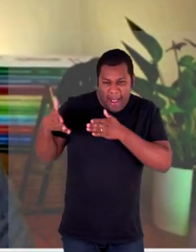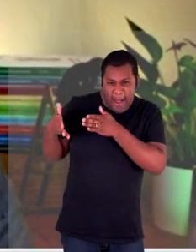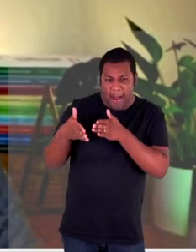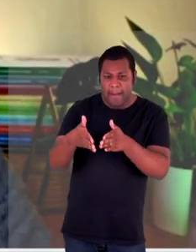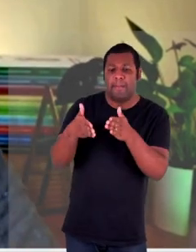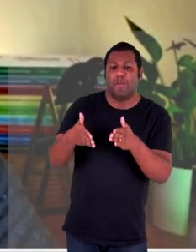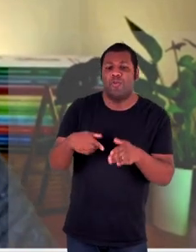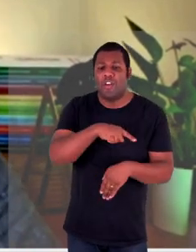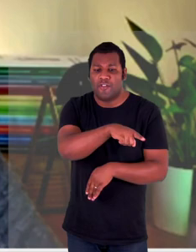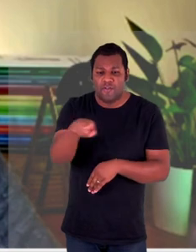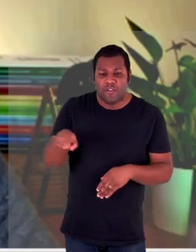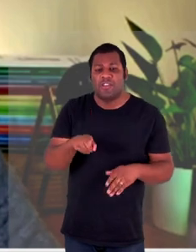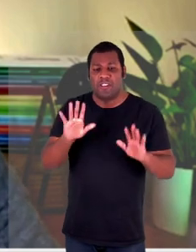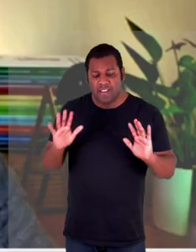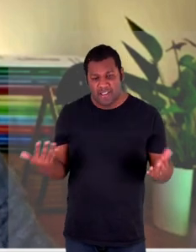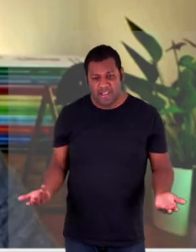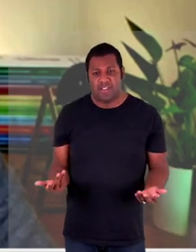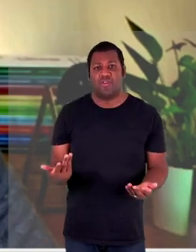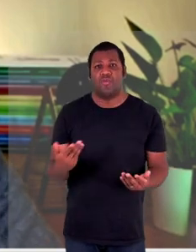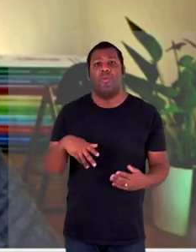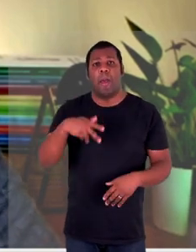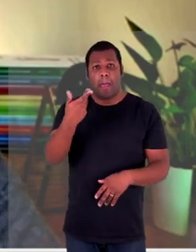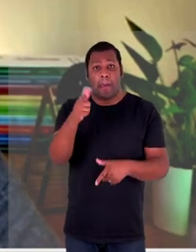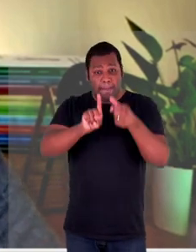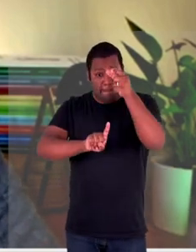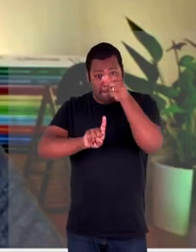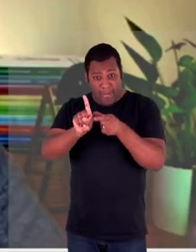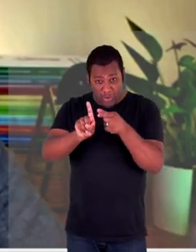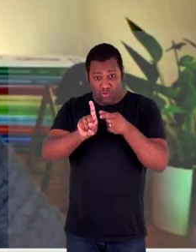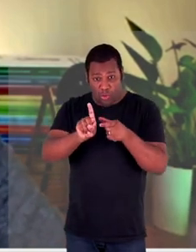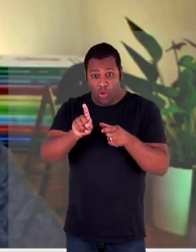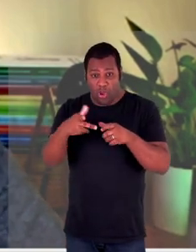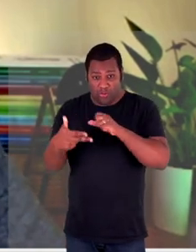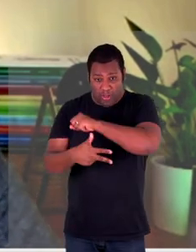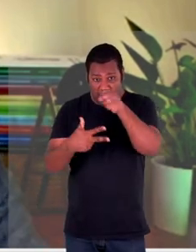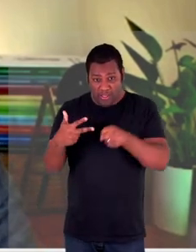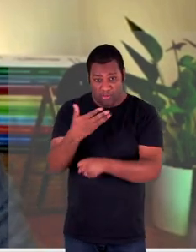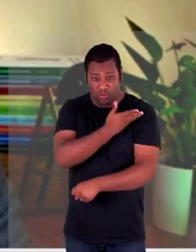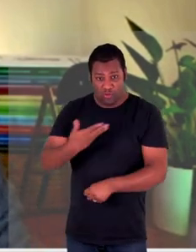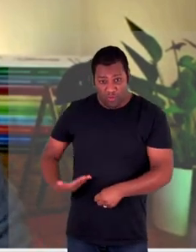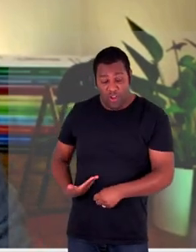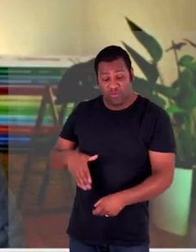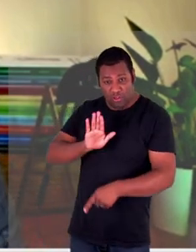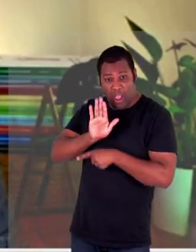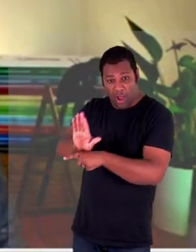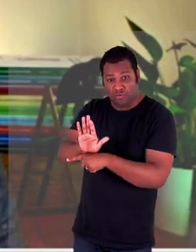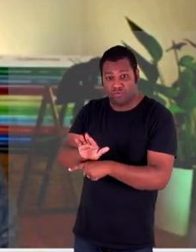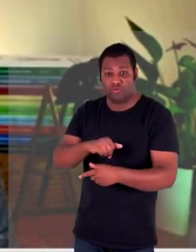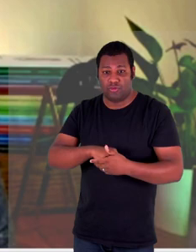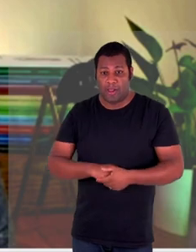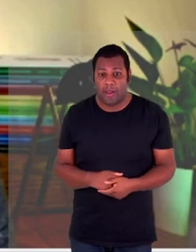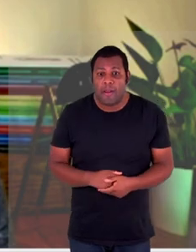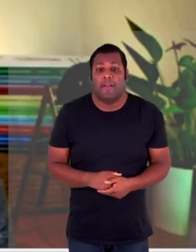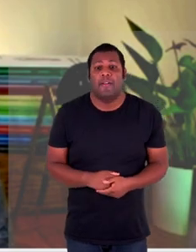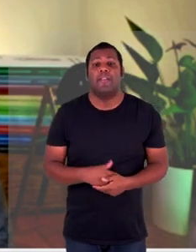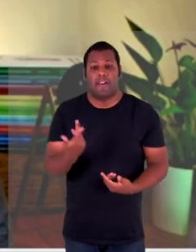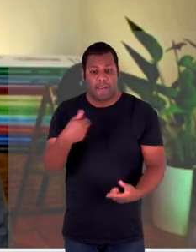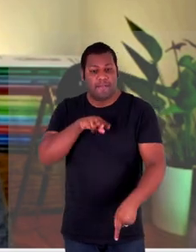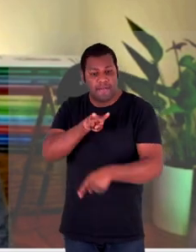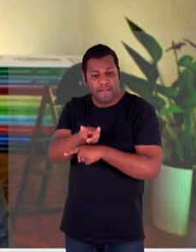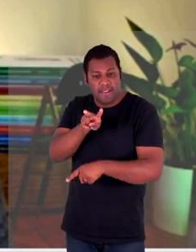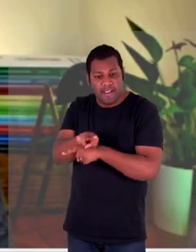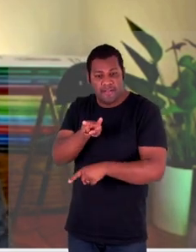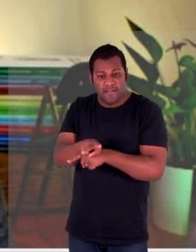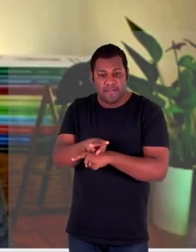você ter o amparo de uma autoridade pública que pode lidar com a sua demanda através do contraditório e ampla defesa